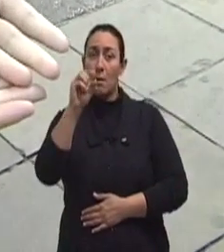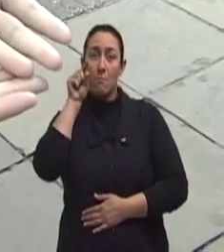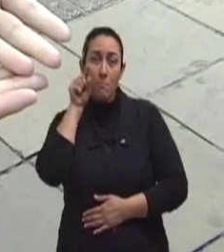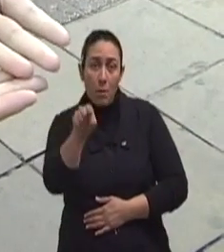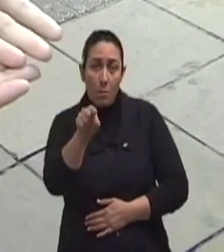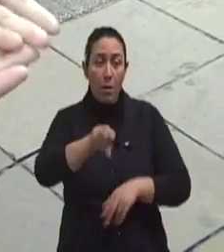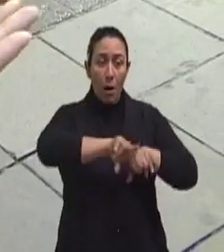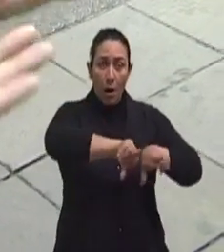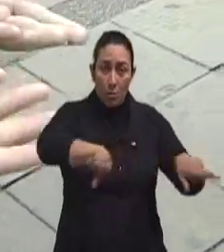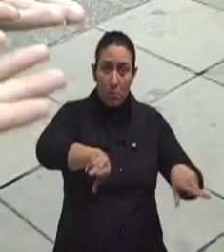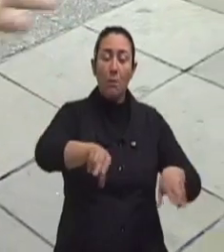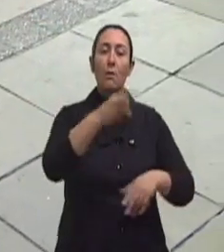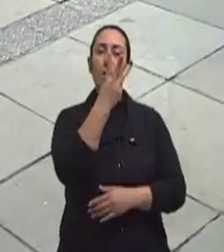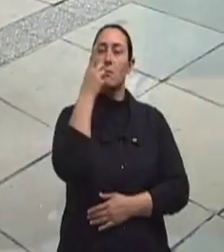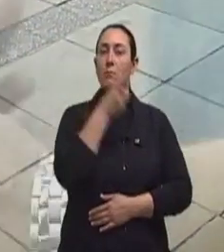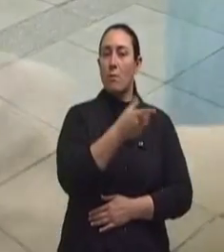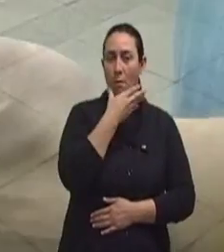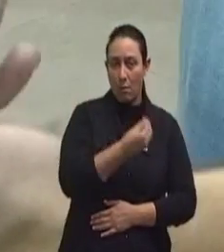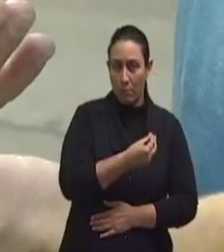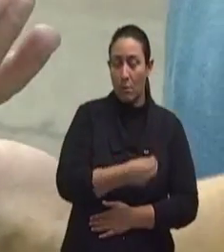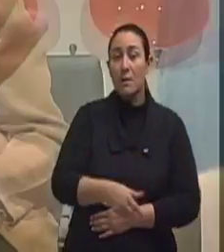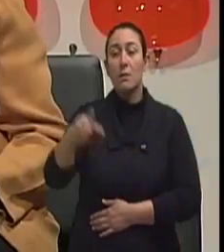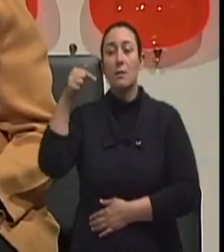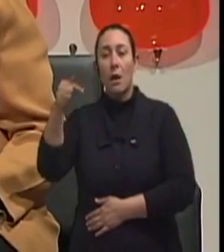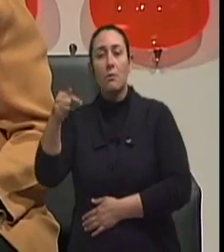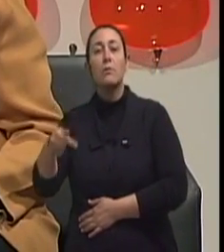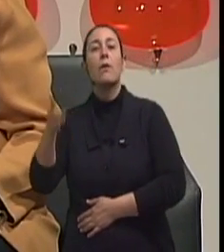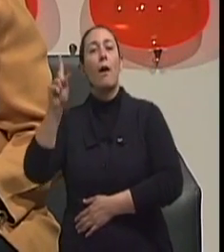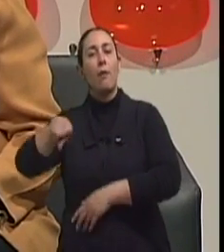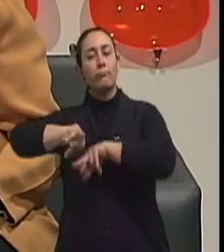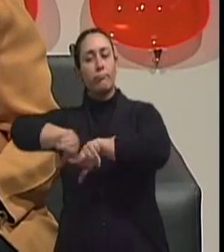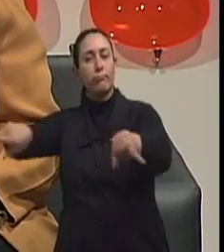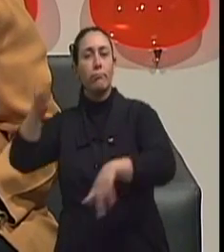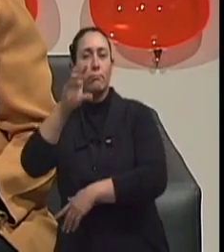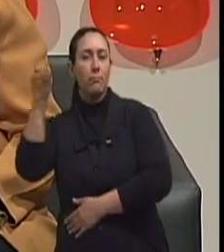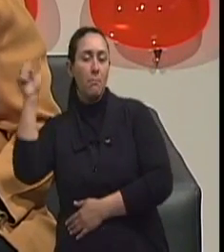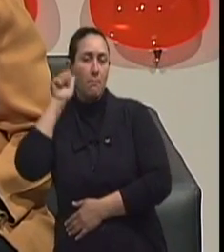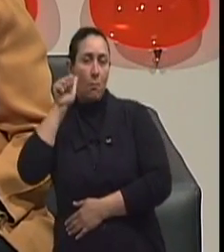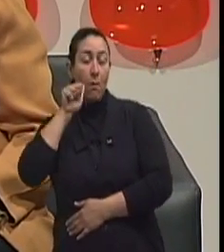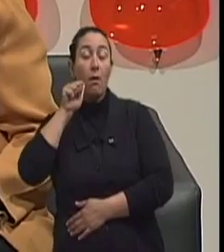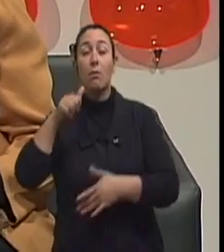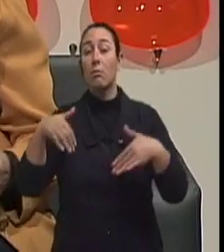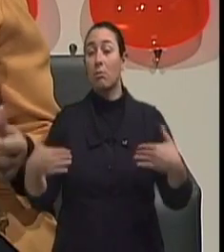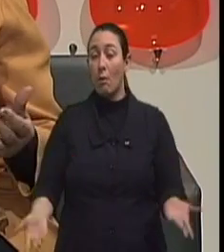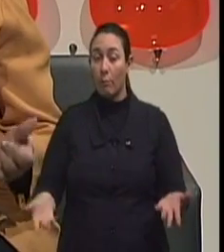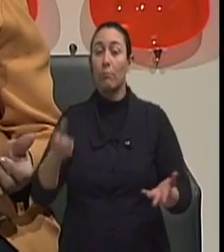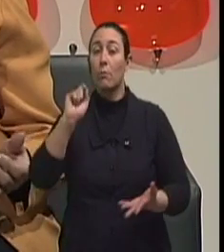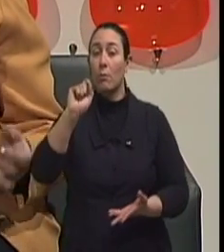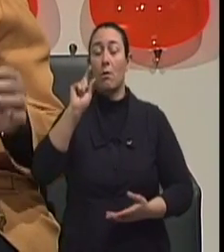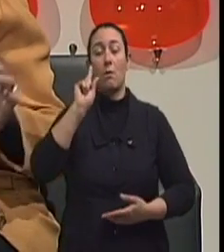casos a cada 100 mil mulheres. Para conhecer as causas, os sintomas, a